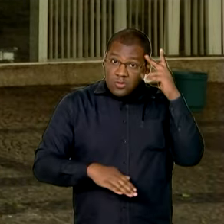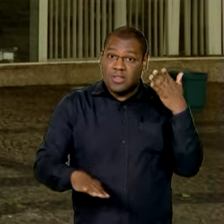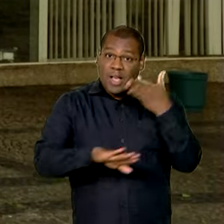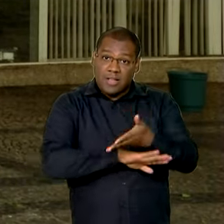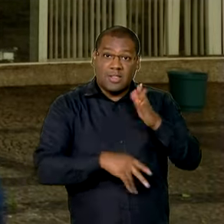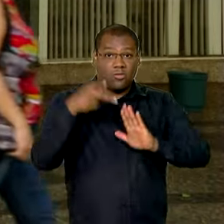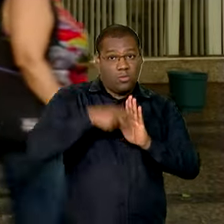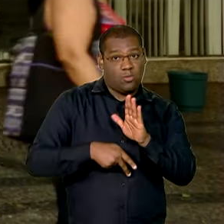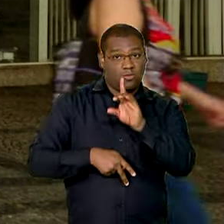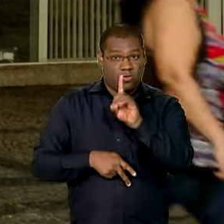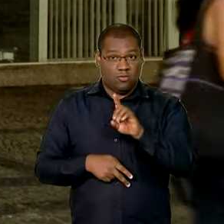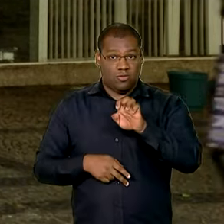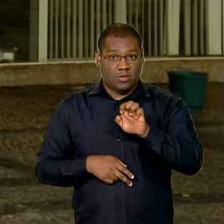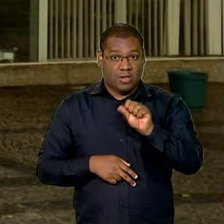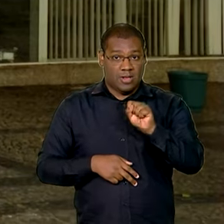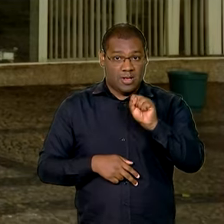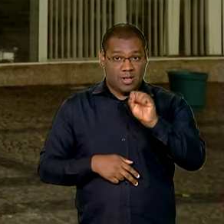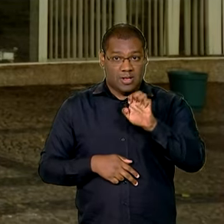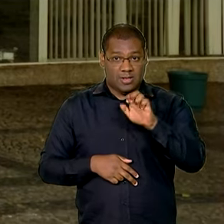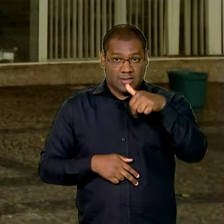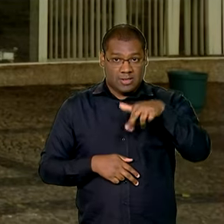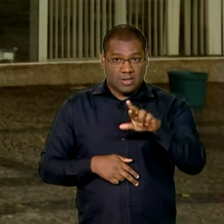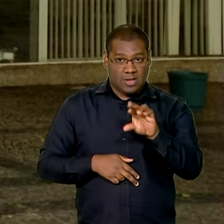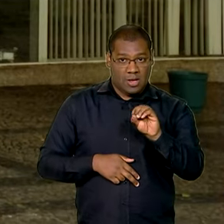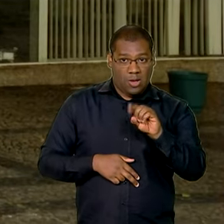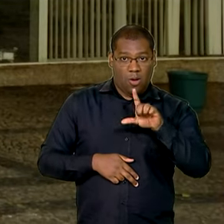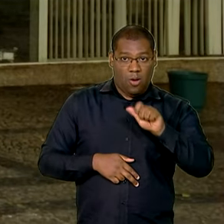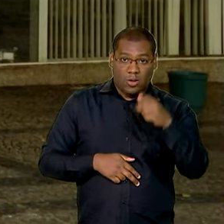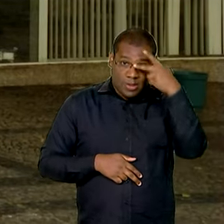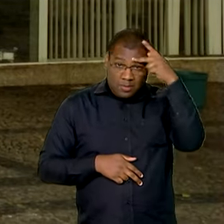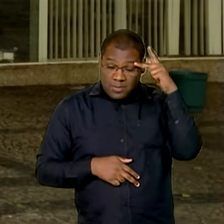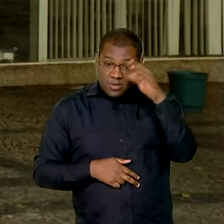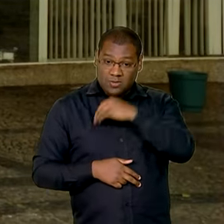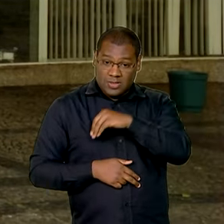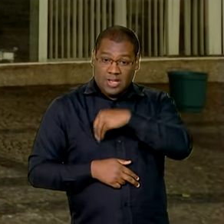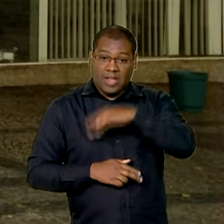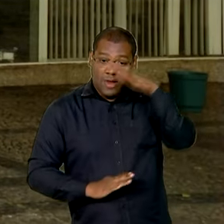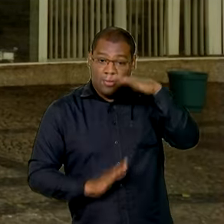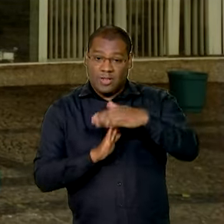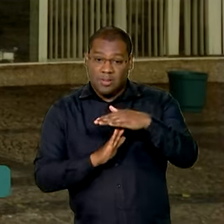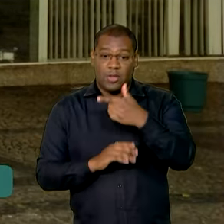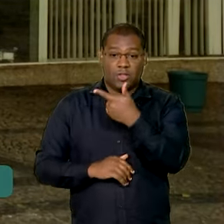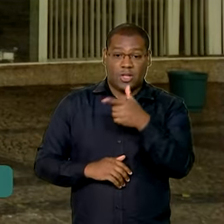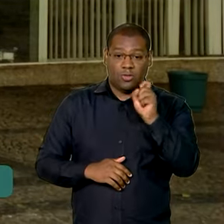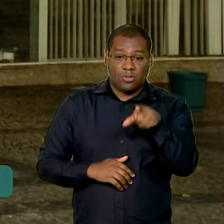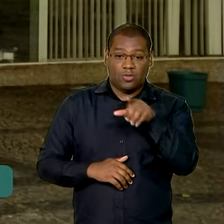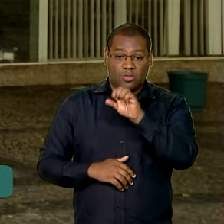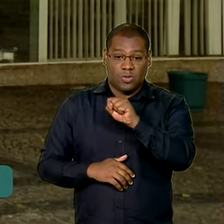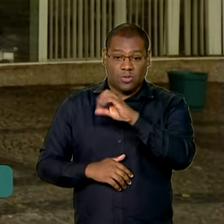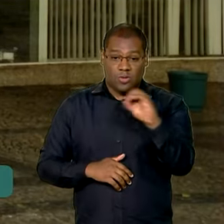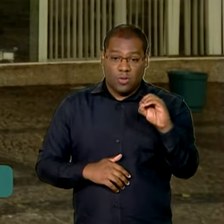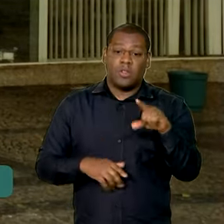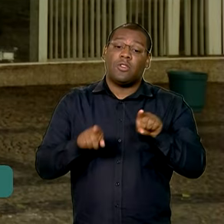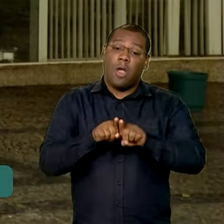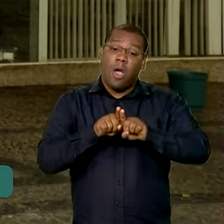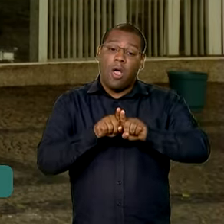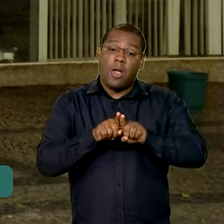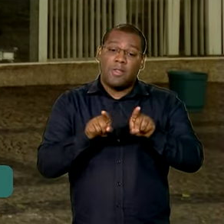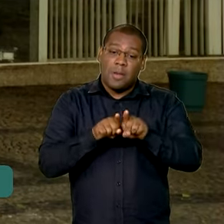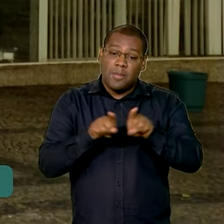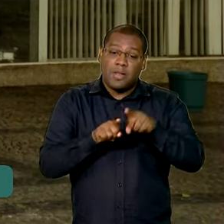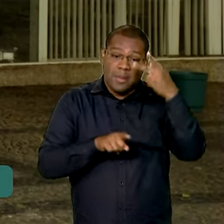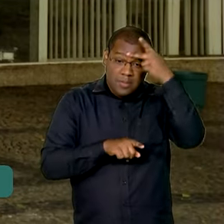que contempla quem ganha até dois salários mínimos ou está inscrito no CADÚNICO, o Cadastro Único para Programas